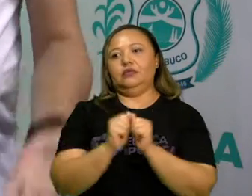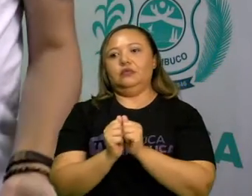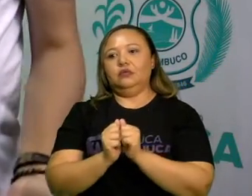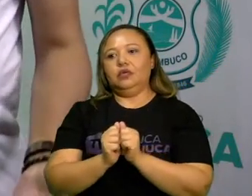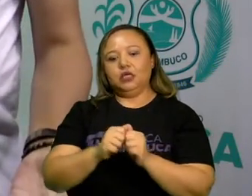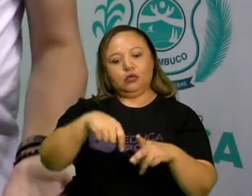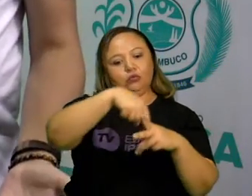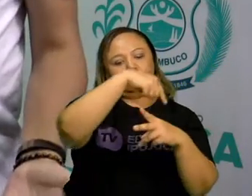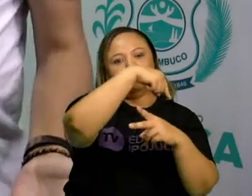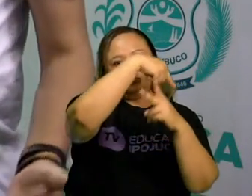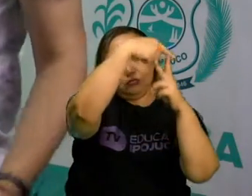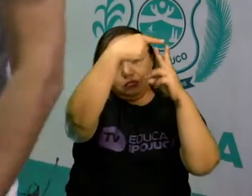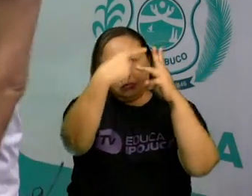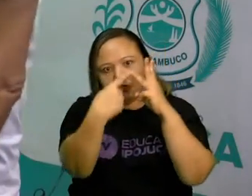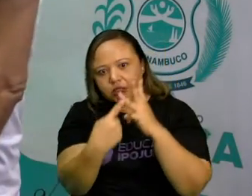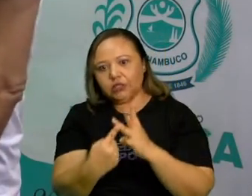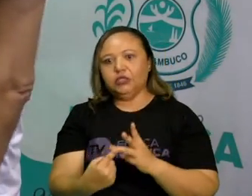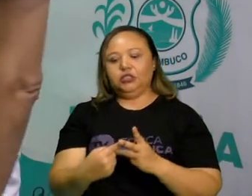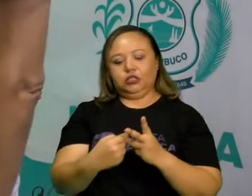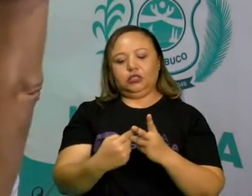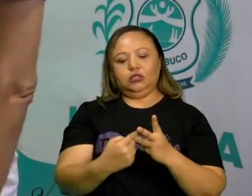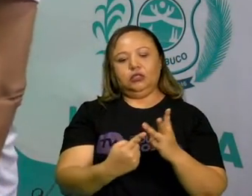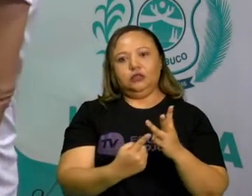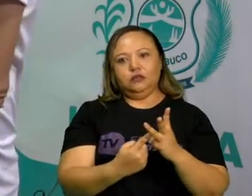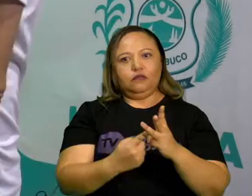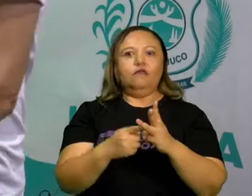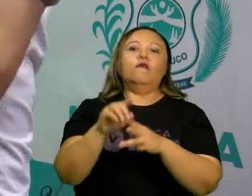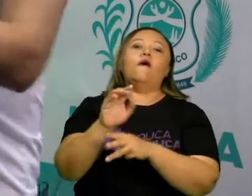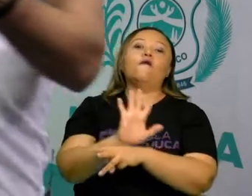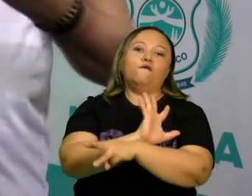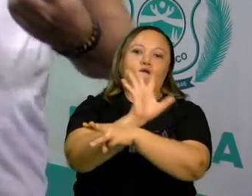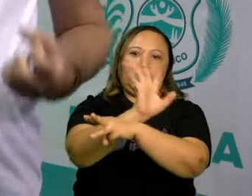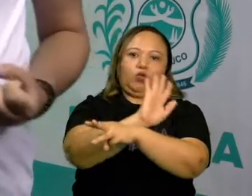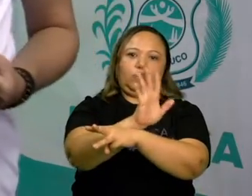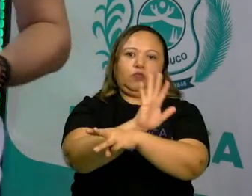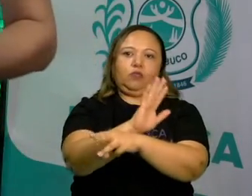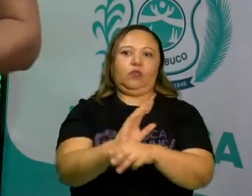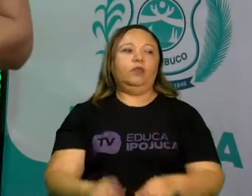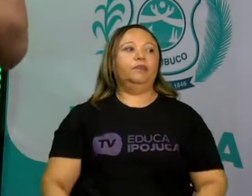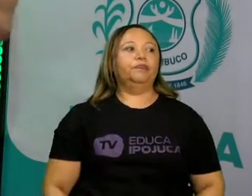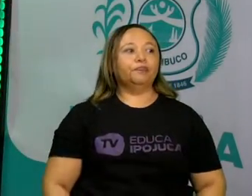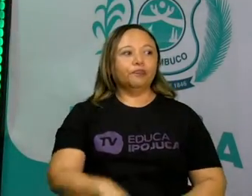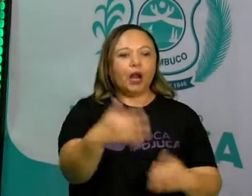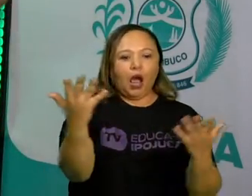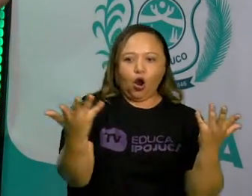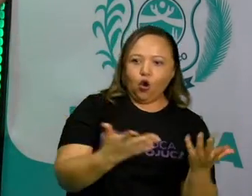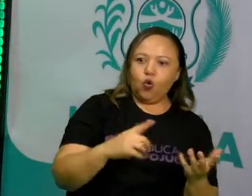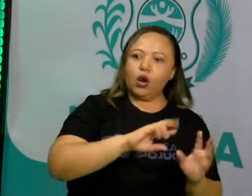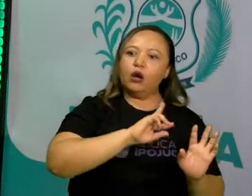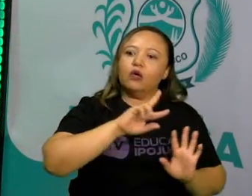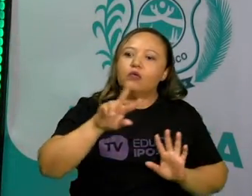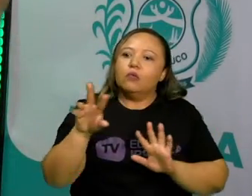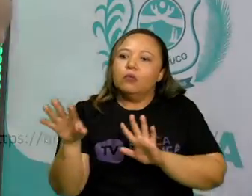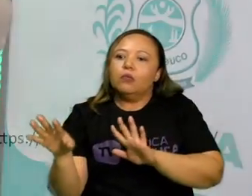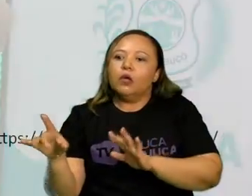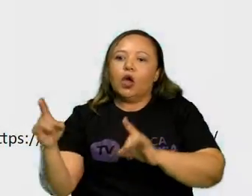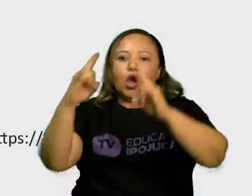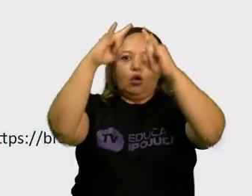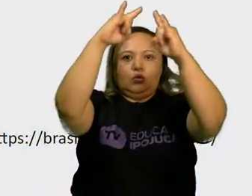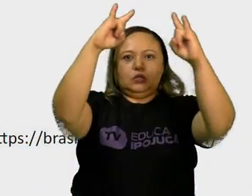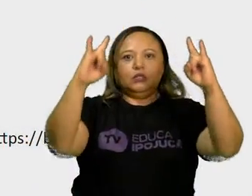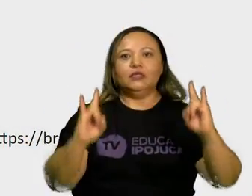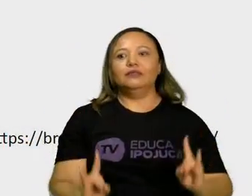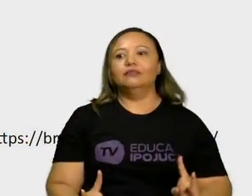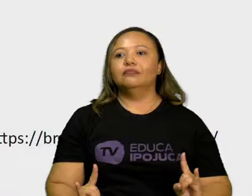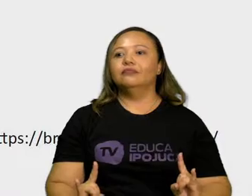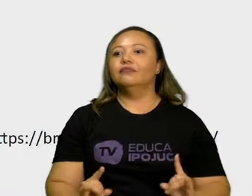a mãe dele, né? Aqui nós temos o circo, né? O circo. Quem nunca